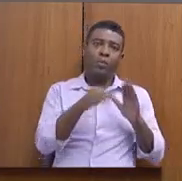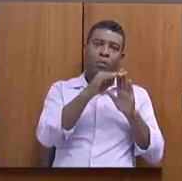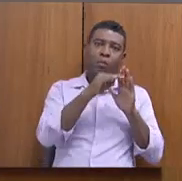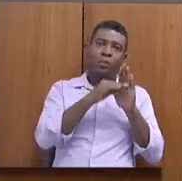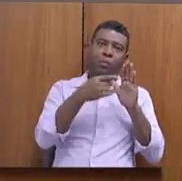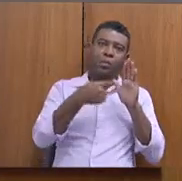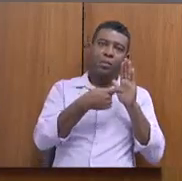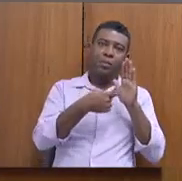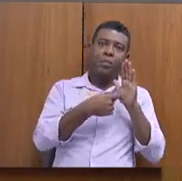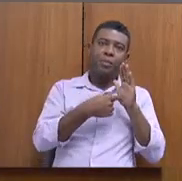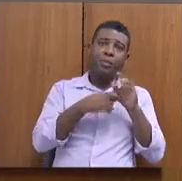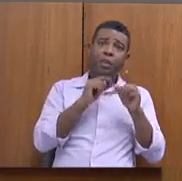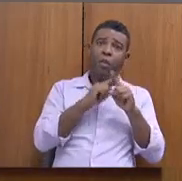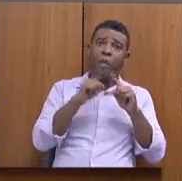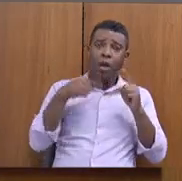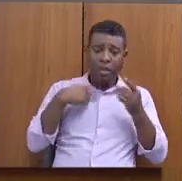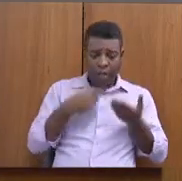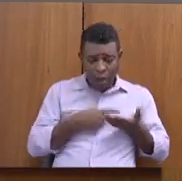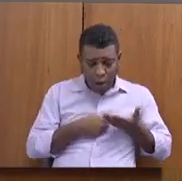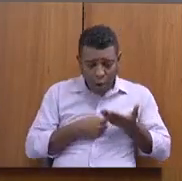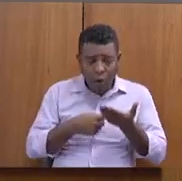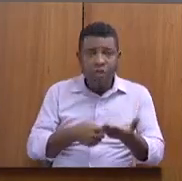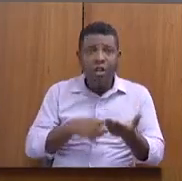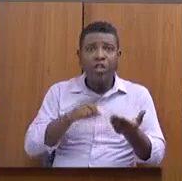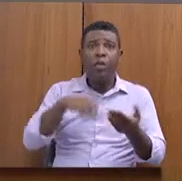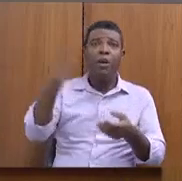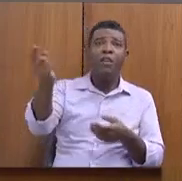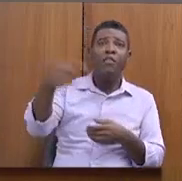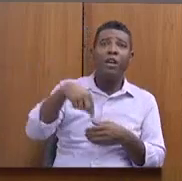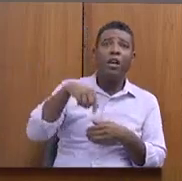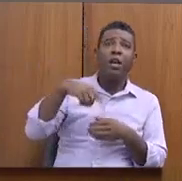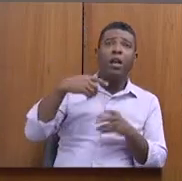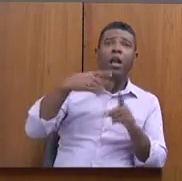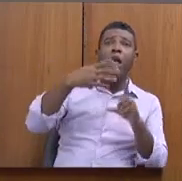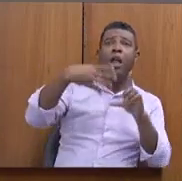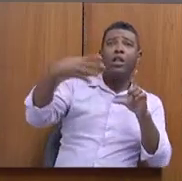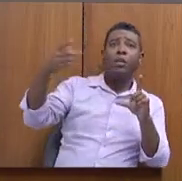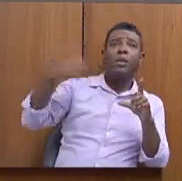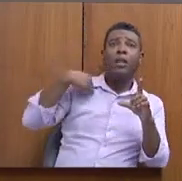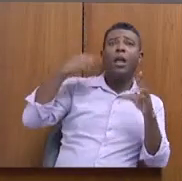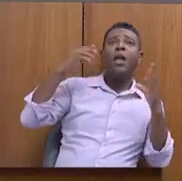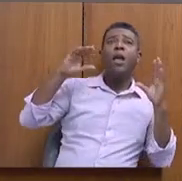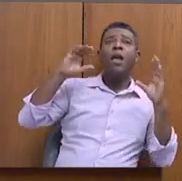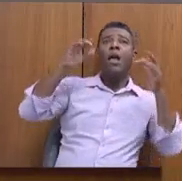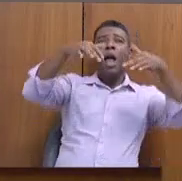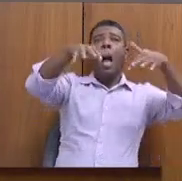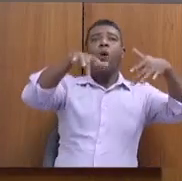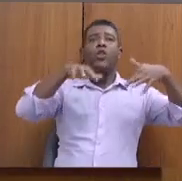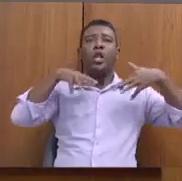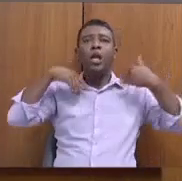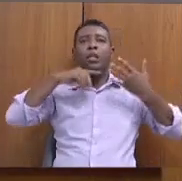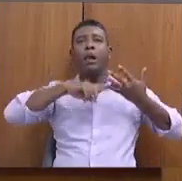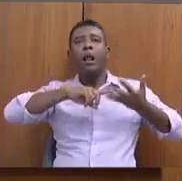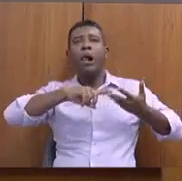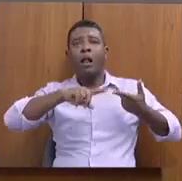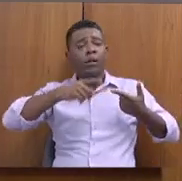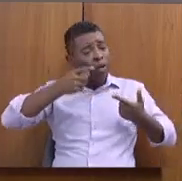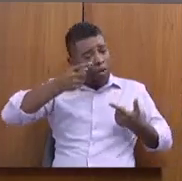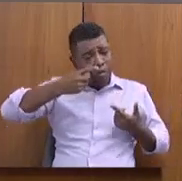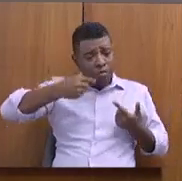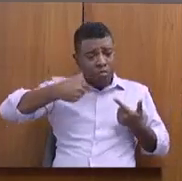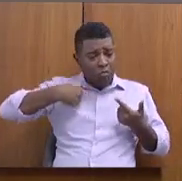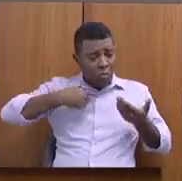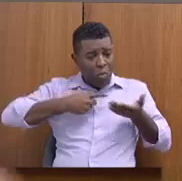nenhum convite para audiência vir aqui LGBT, nós não recebemos. Então, eu gostaria que nós vamos participar. A